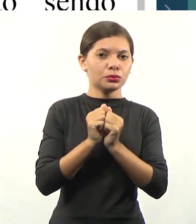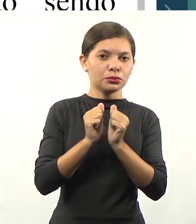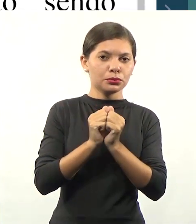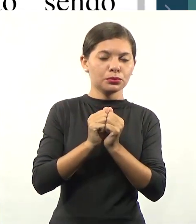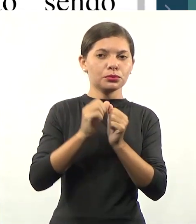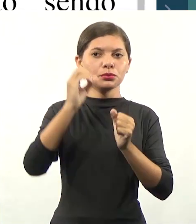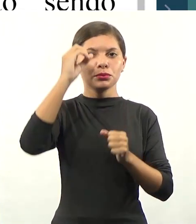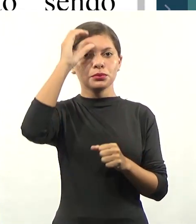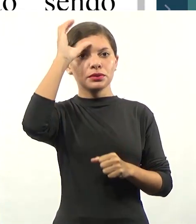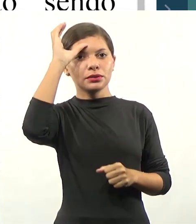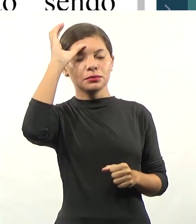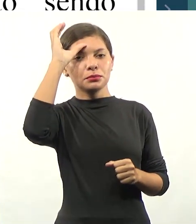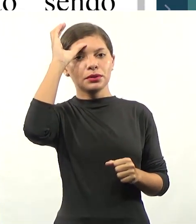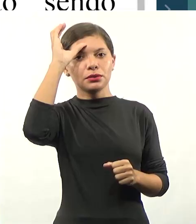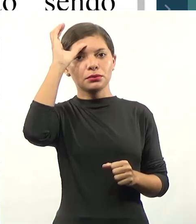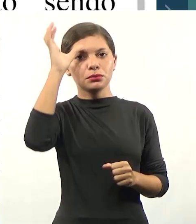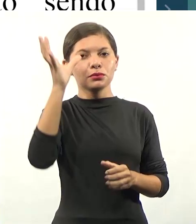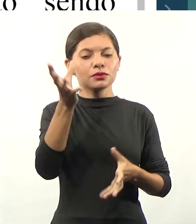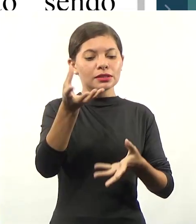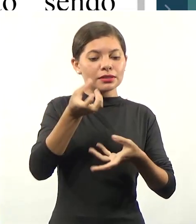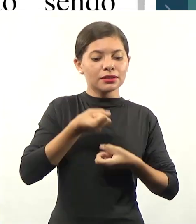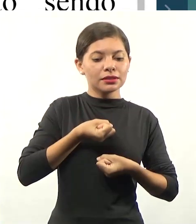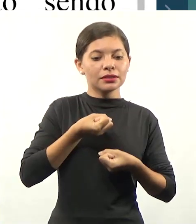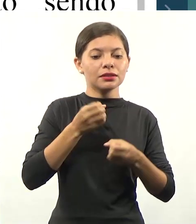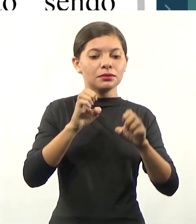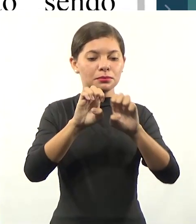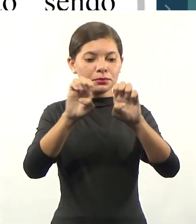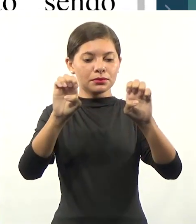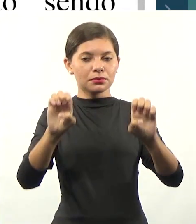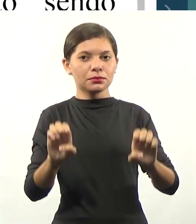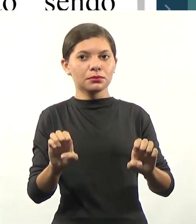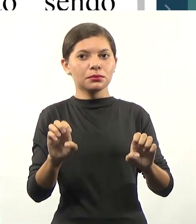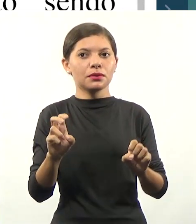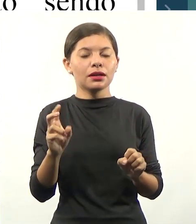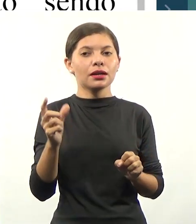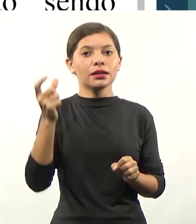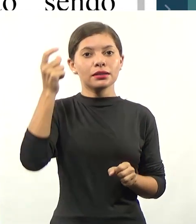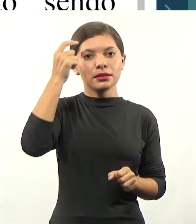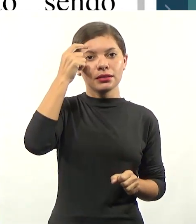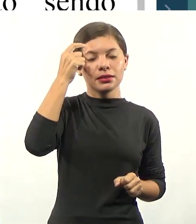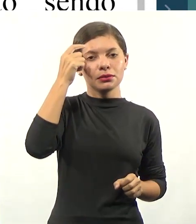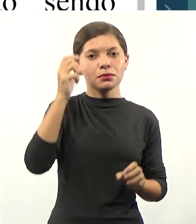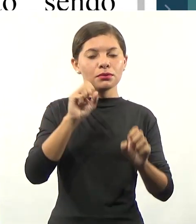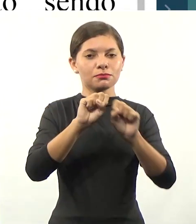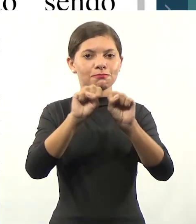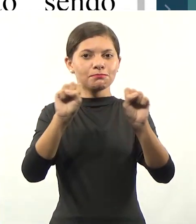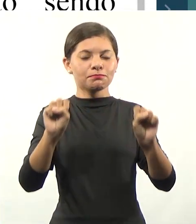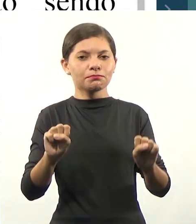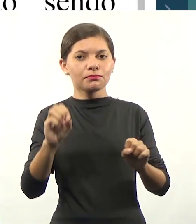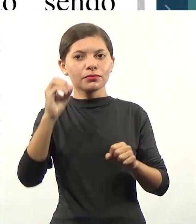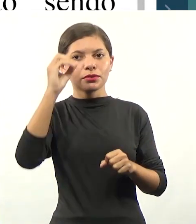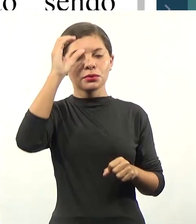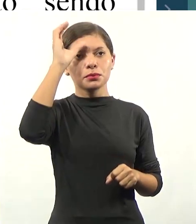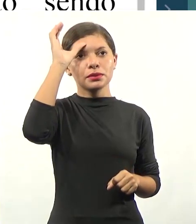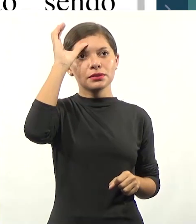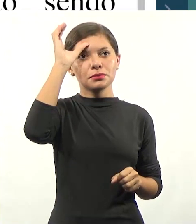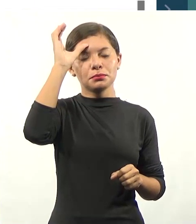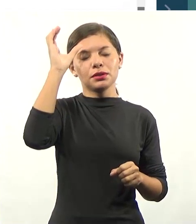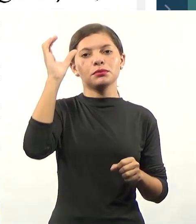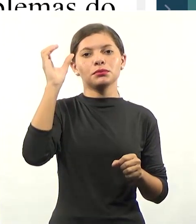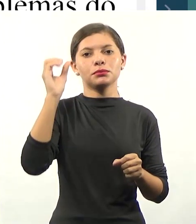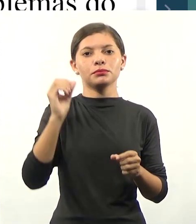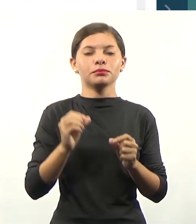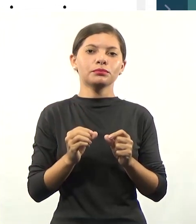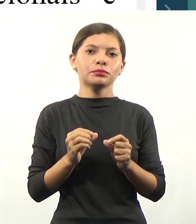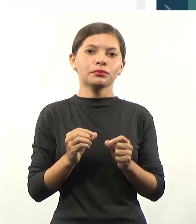integrando os conhecimentos que vão sendo adquiridos numa estrutura intelectual sistematizadora do conhecimento de cada